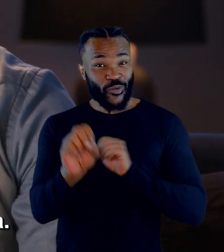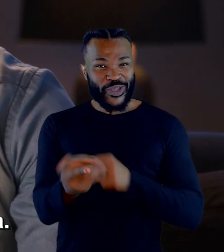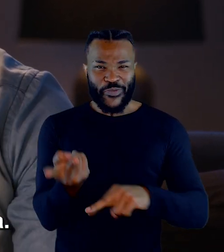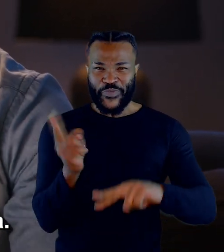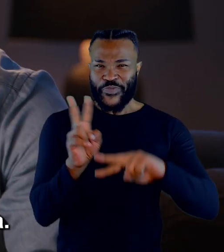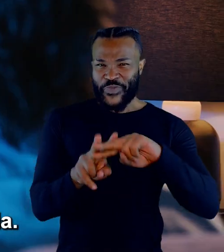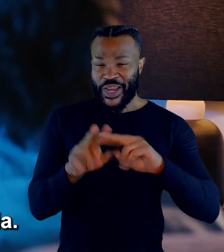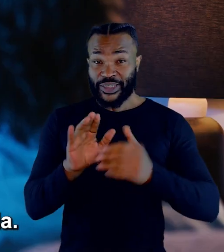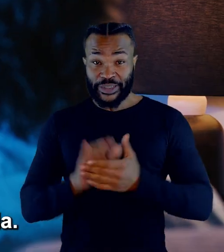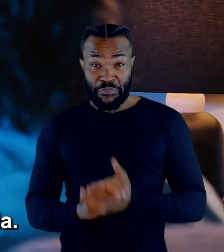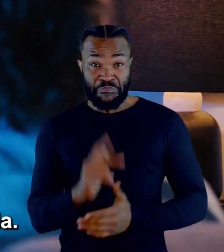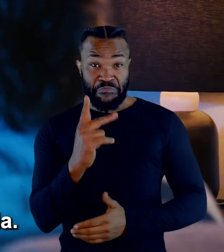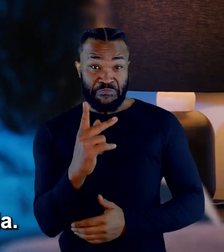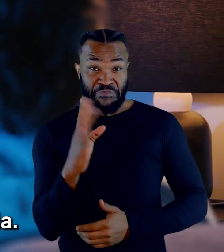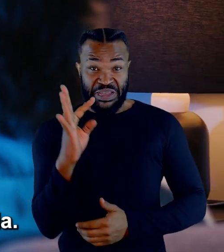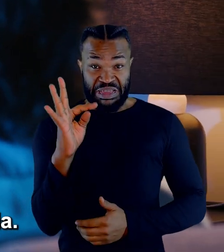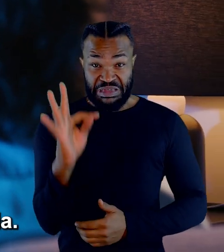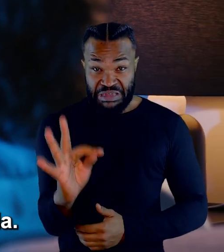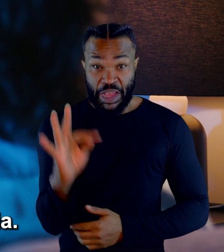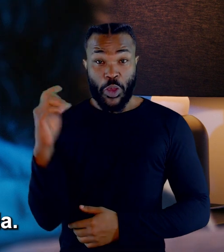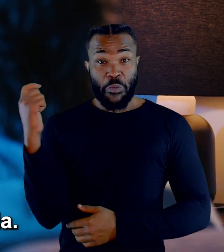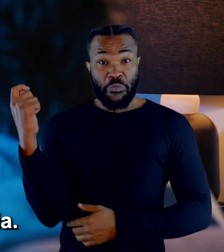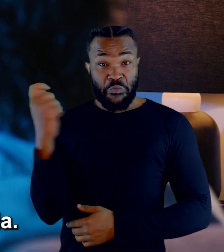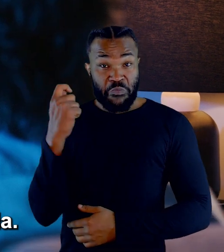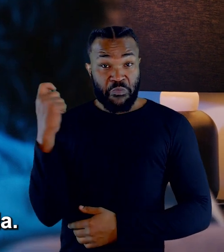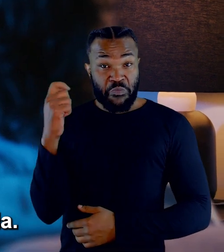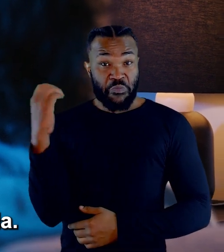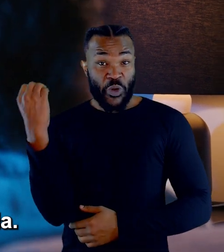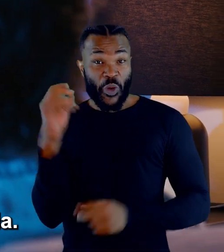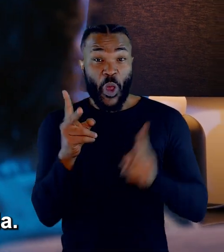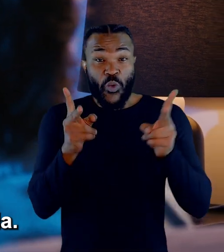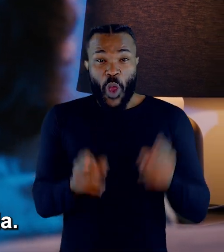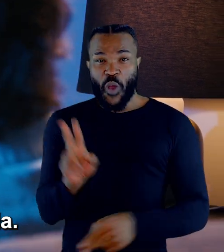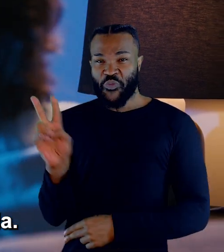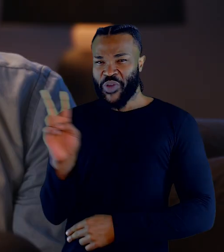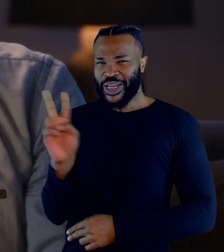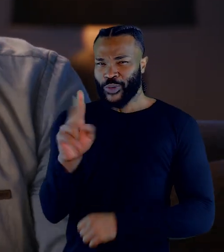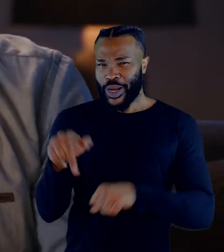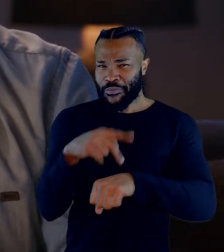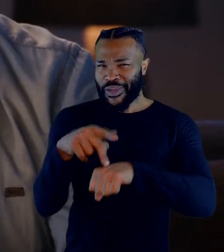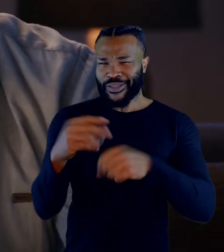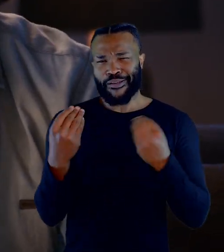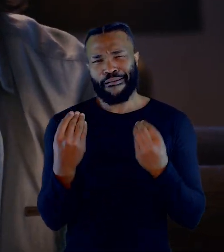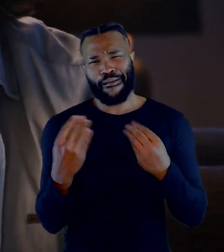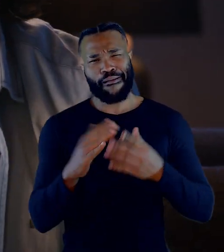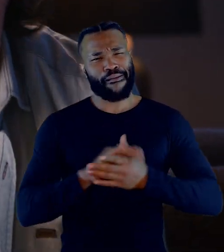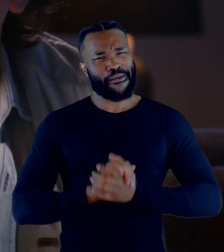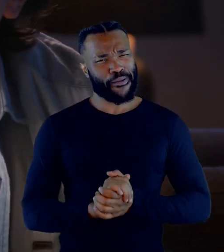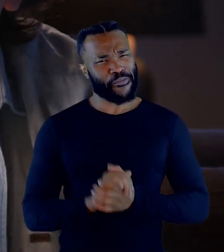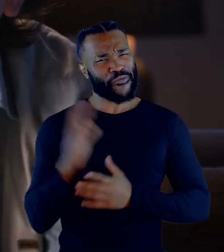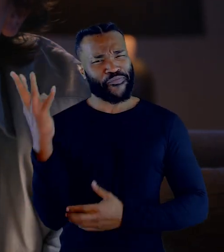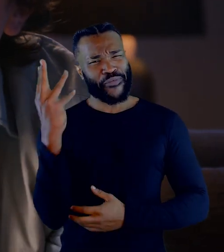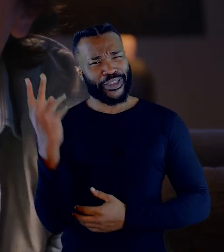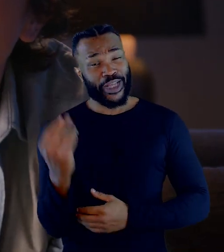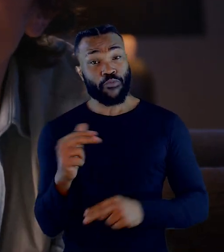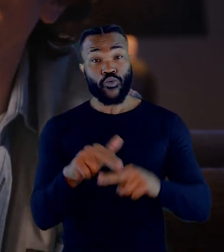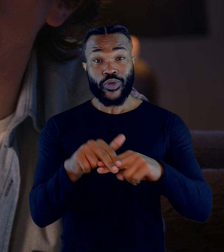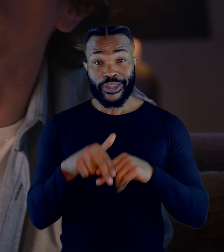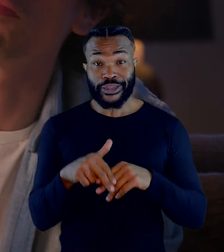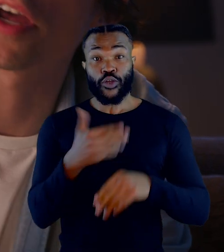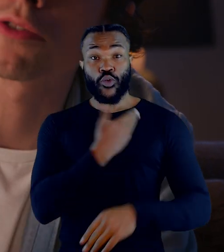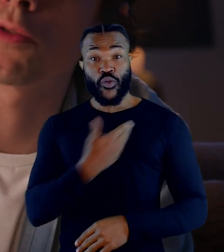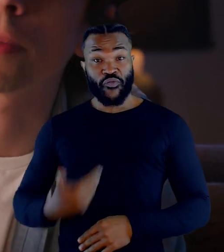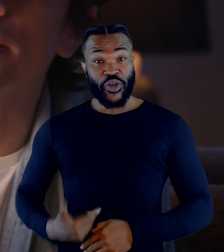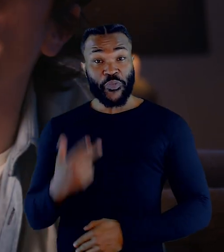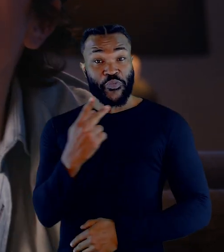presa. Com o PT, Porto Alegre vai virar Venezuela. Deu de lero-lero aí, fantasma? Graças